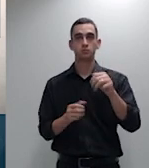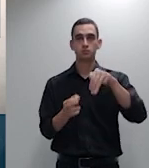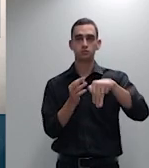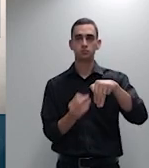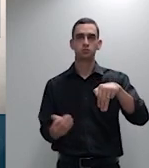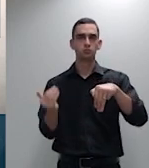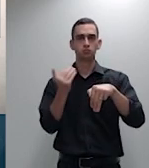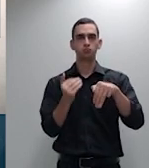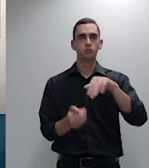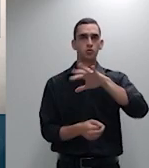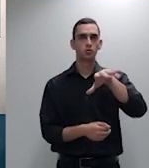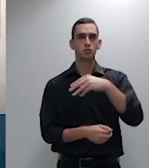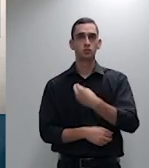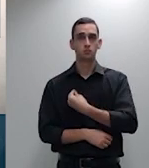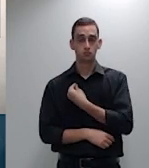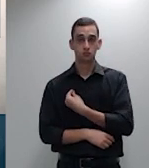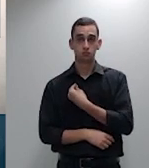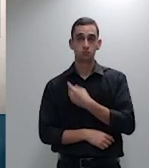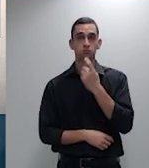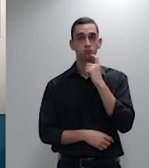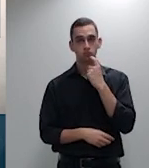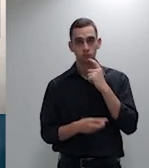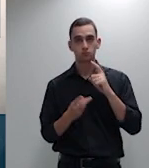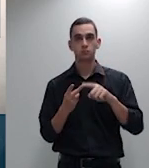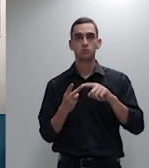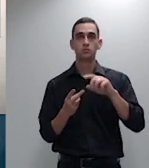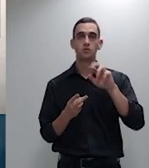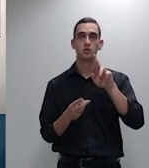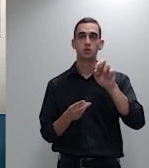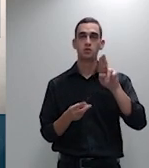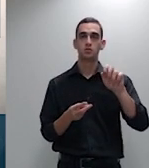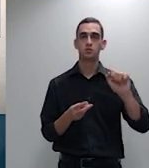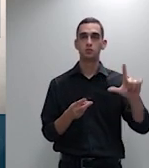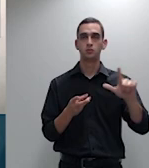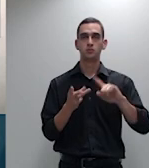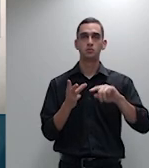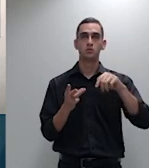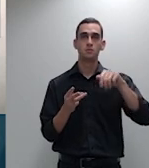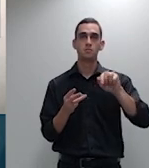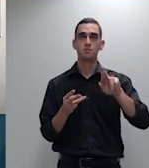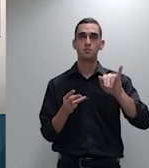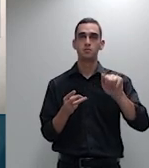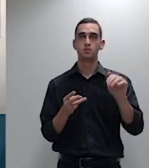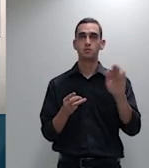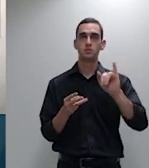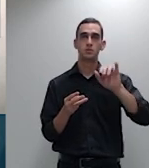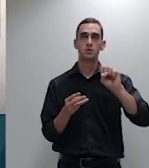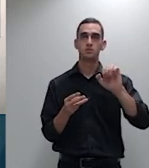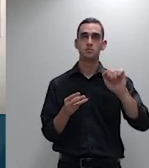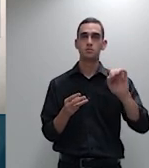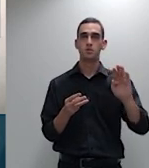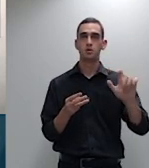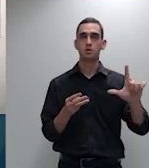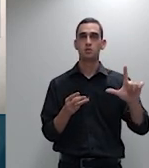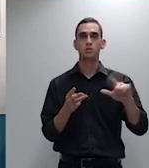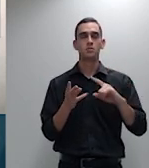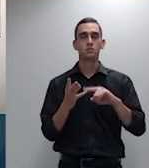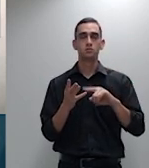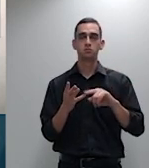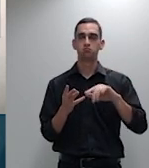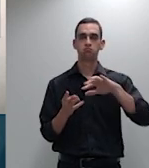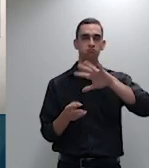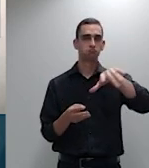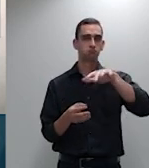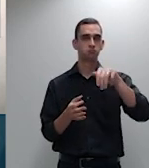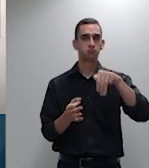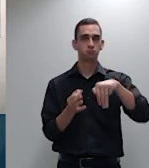Paulo de Tasso Sanseverino, Maria Isabel Galotti, Antônio Carlos Ferreira, Vilas Boas Cueva, Marco Buzzi, Marco Aurélio